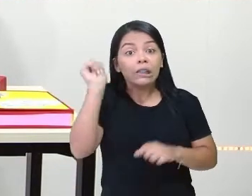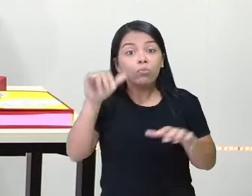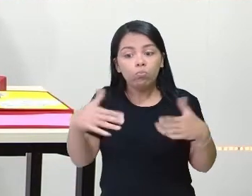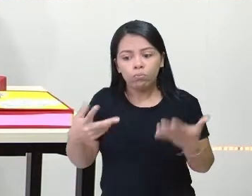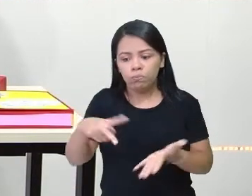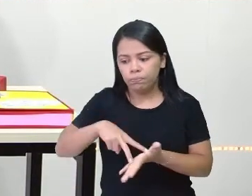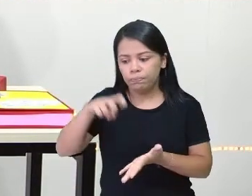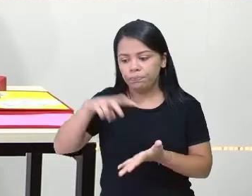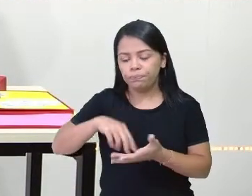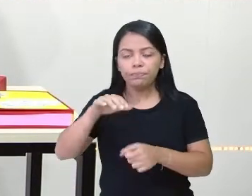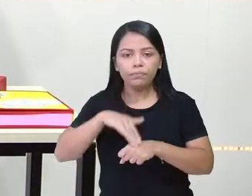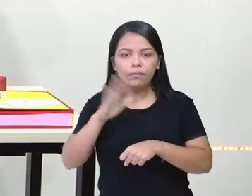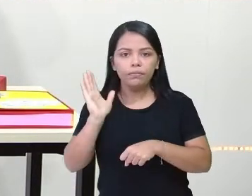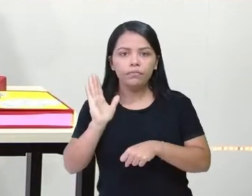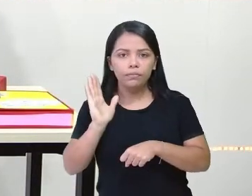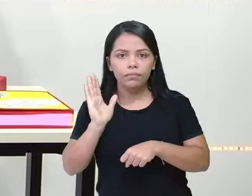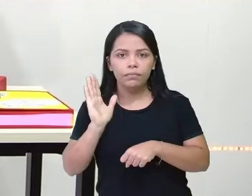Hum.